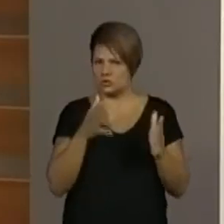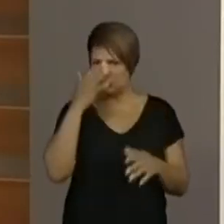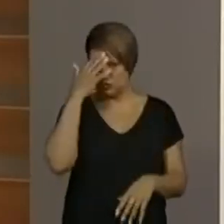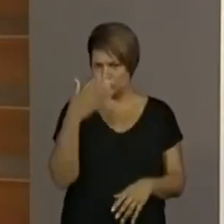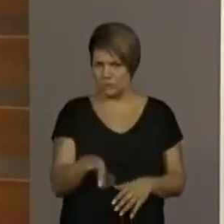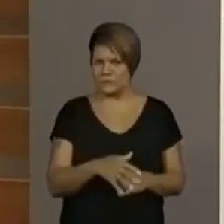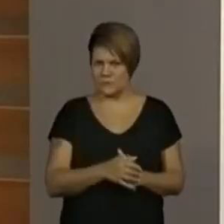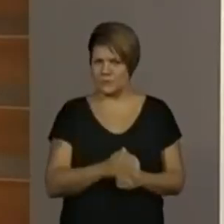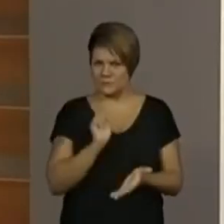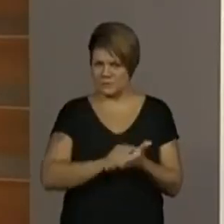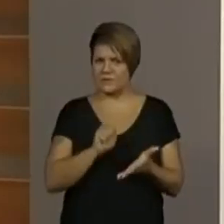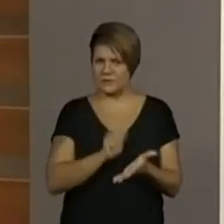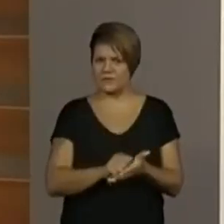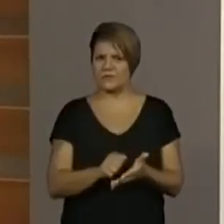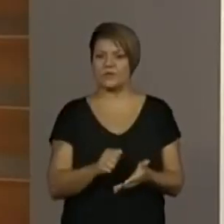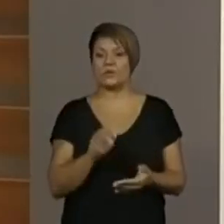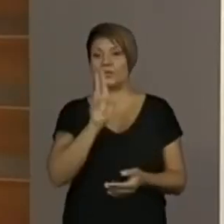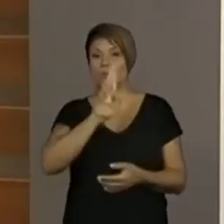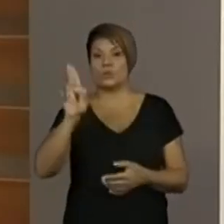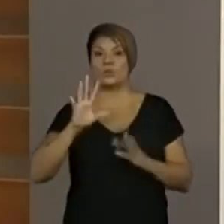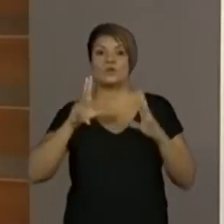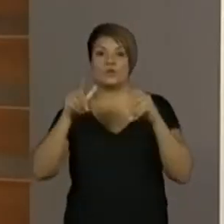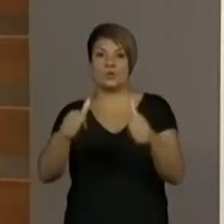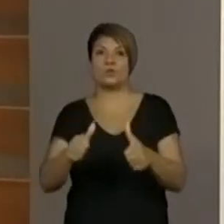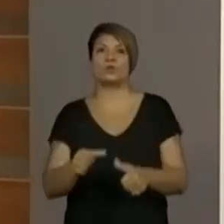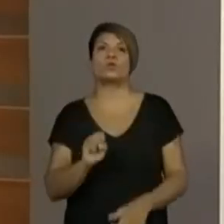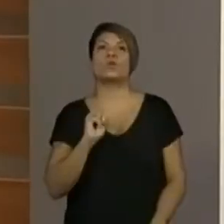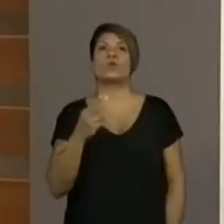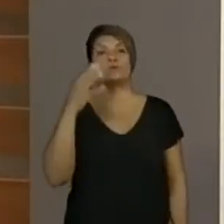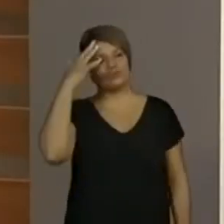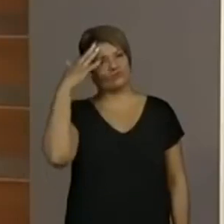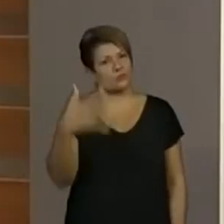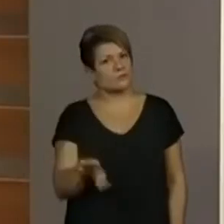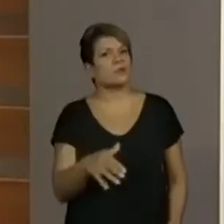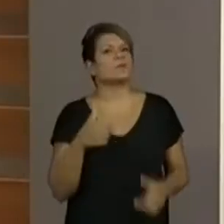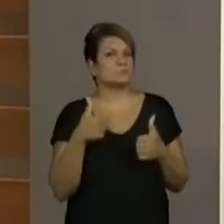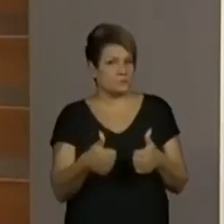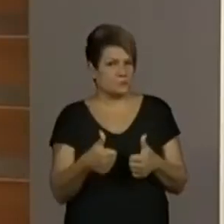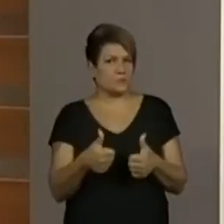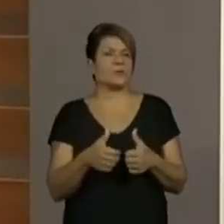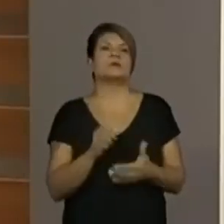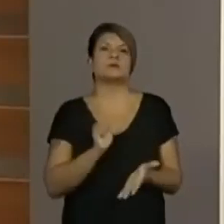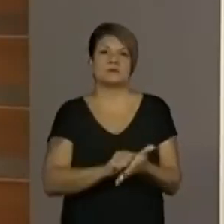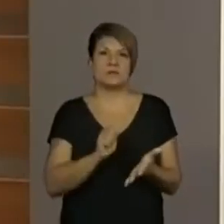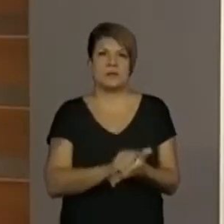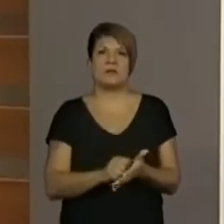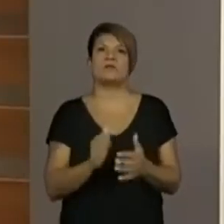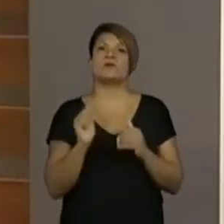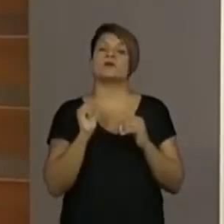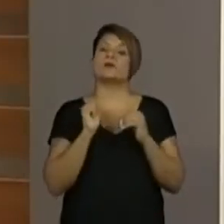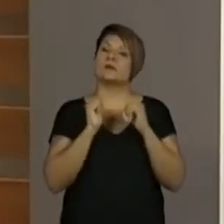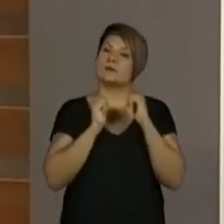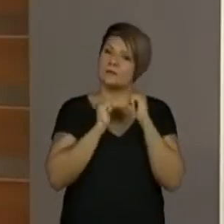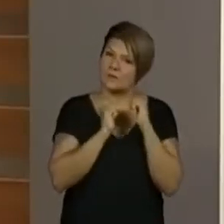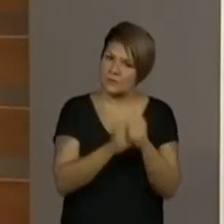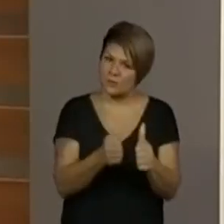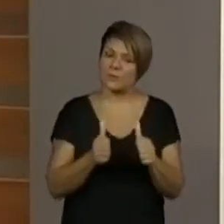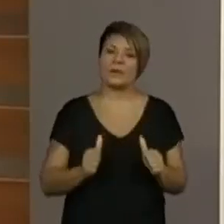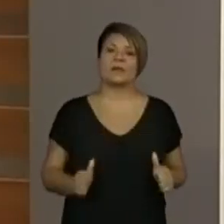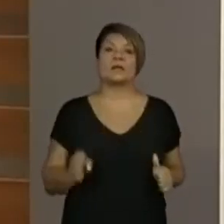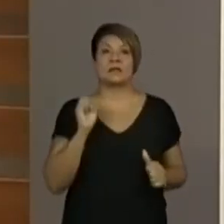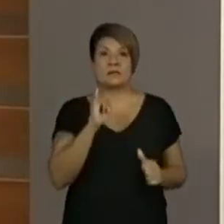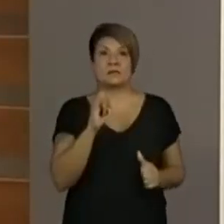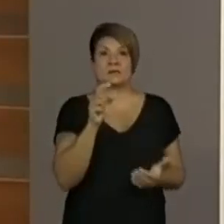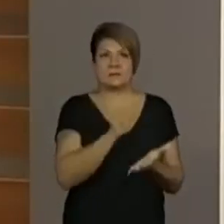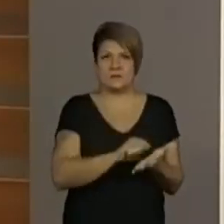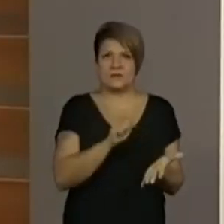conseguindo escrever o nome todo? Ou a gente está... Quem já sabe, muito bem. Escreve e acompanha se o que você escreveu